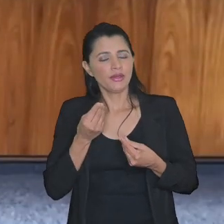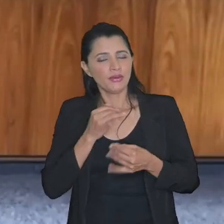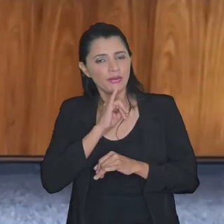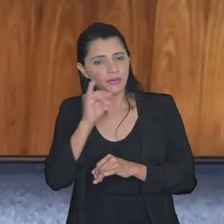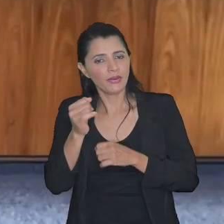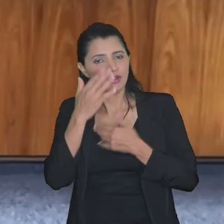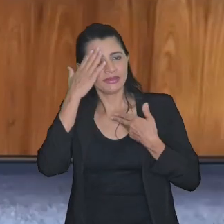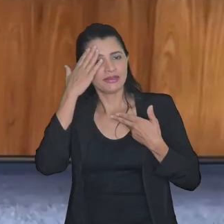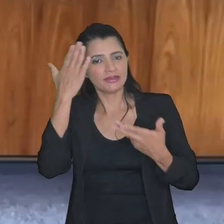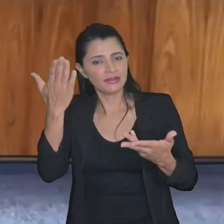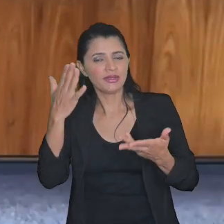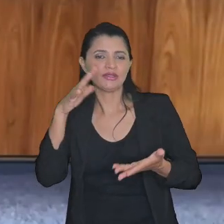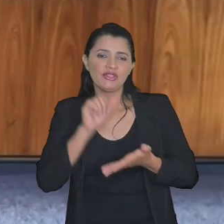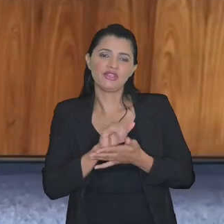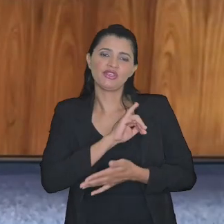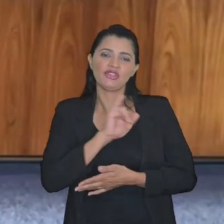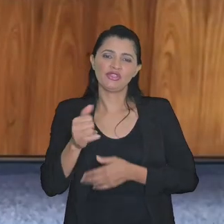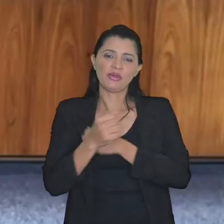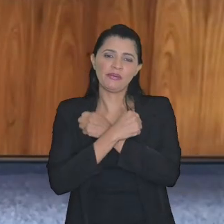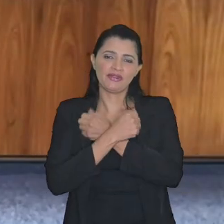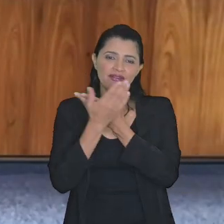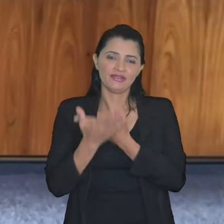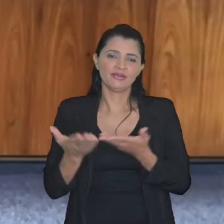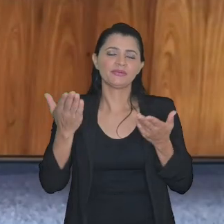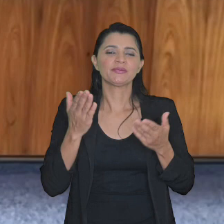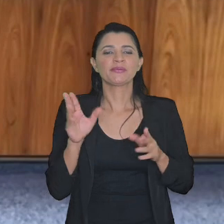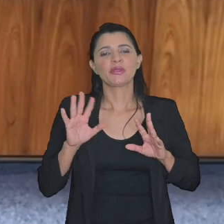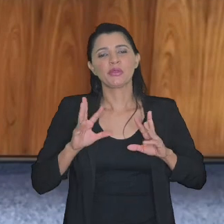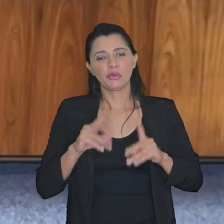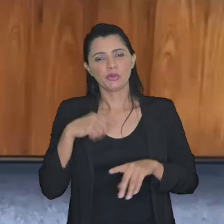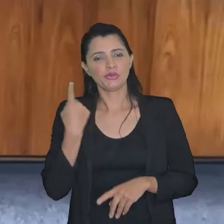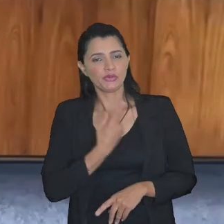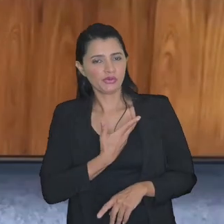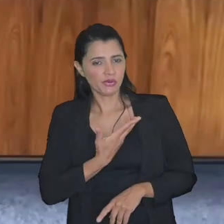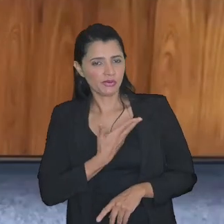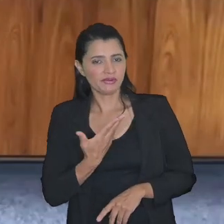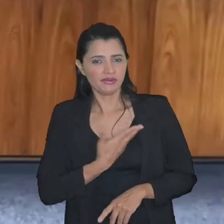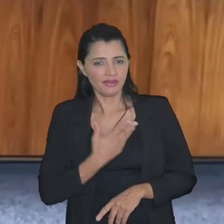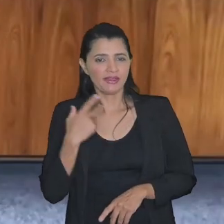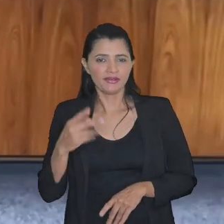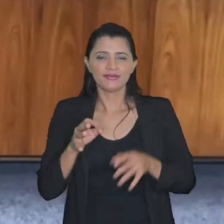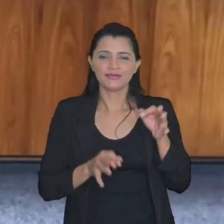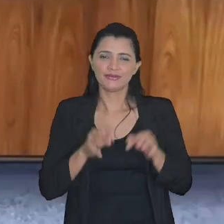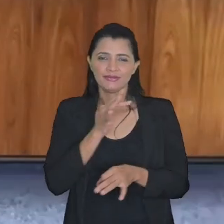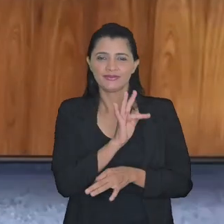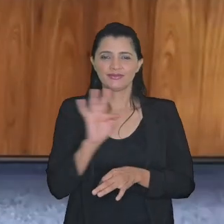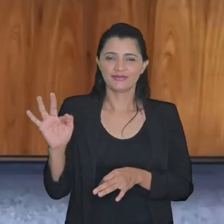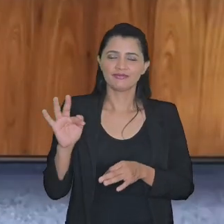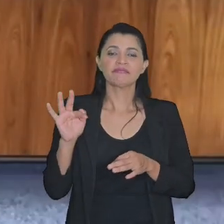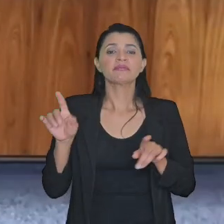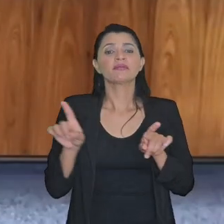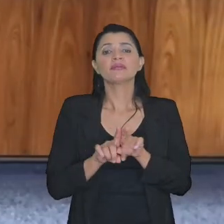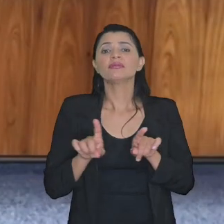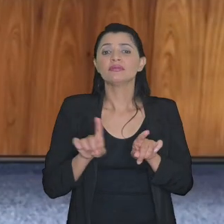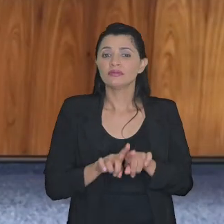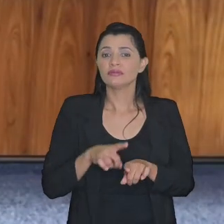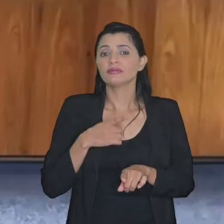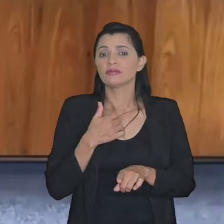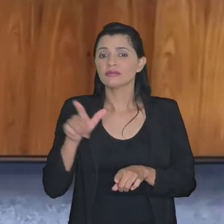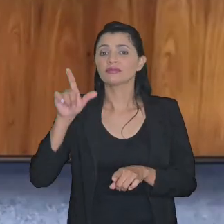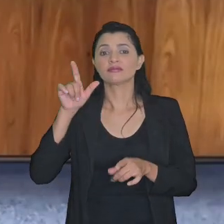agradecimento registro meu abraço a eles e também a todos nossos colegas da Justiça Federal da Terceira e há também